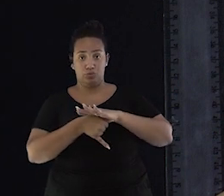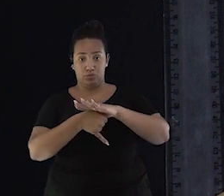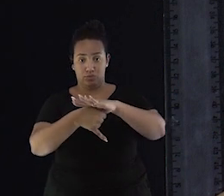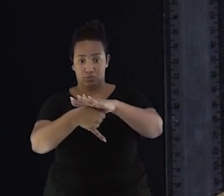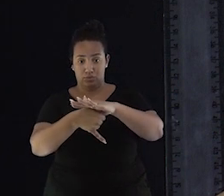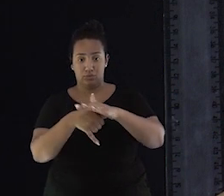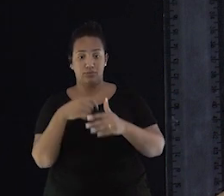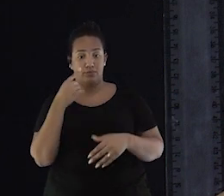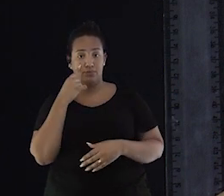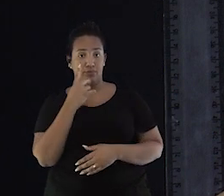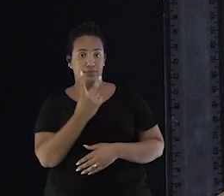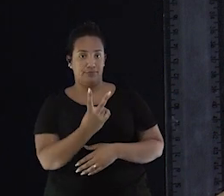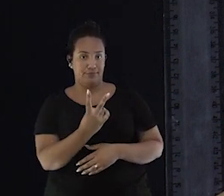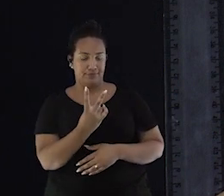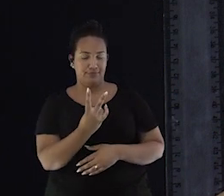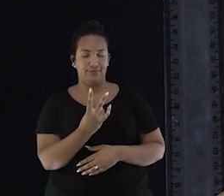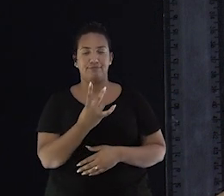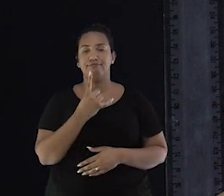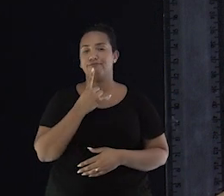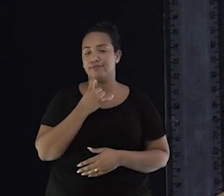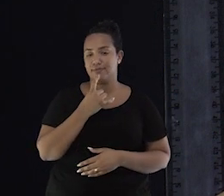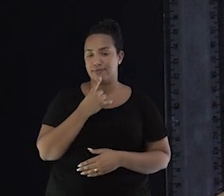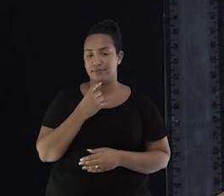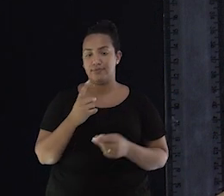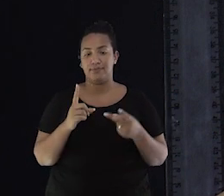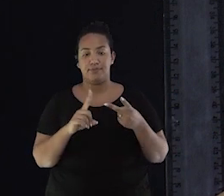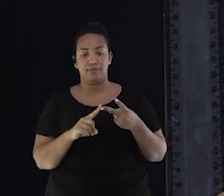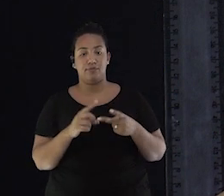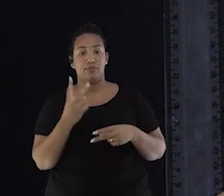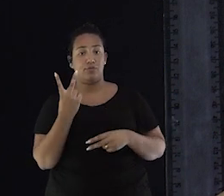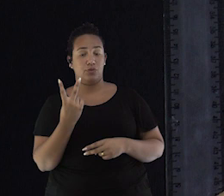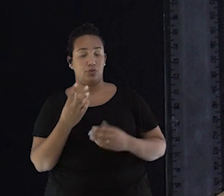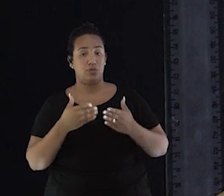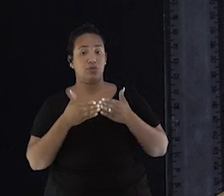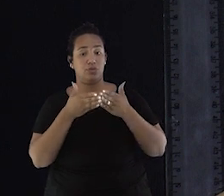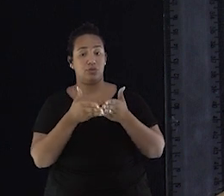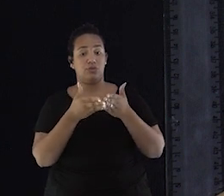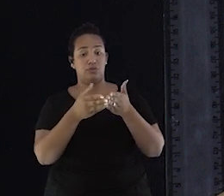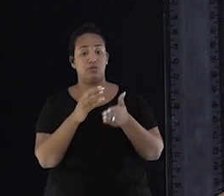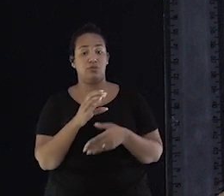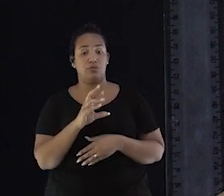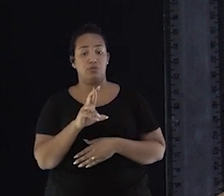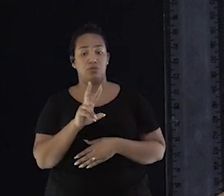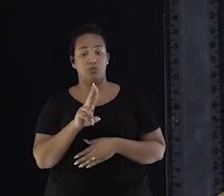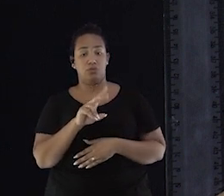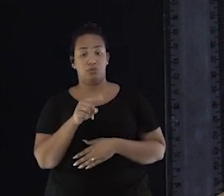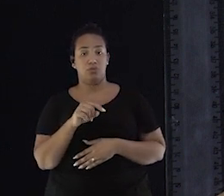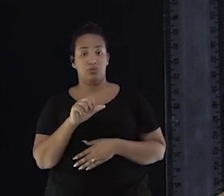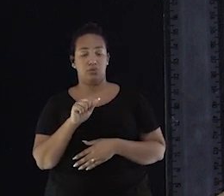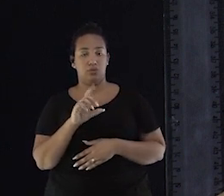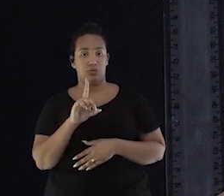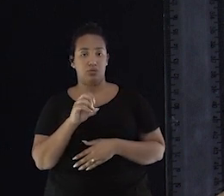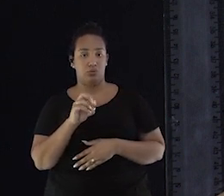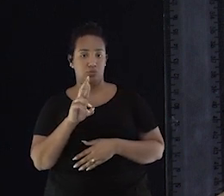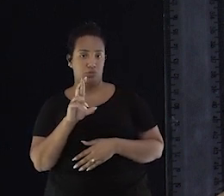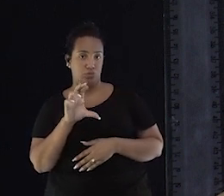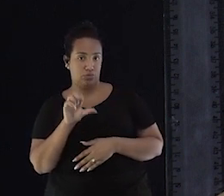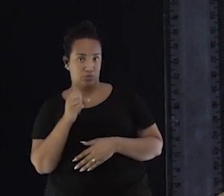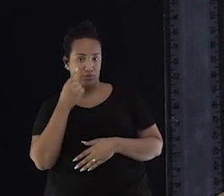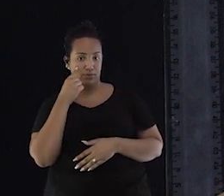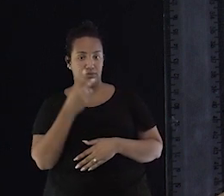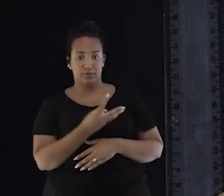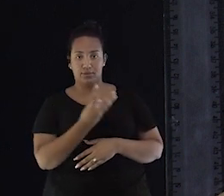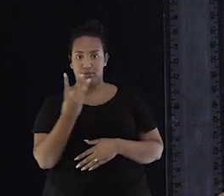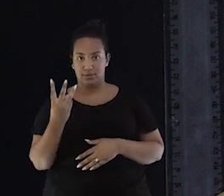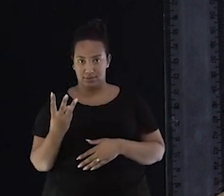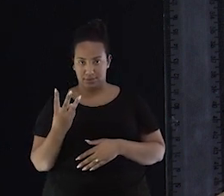quadradinhos, dois navios cruzadores que são três quadradinhos, um navio